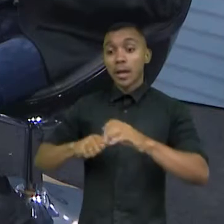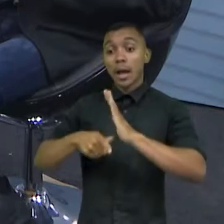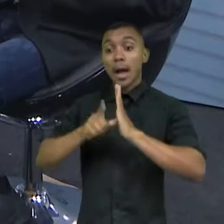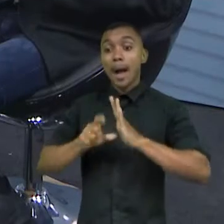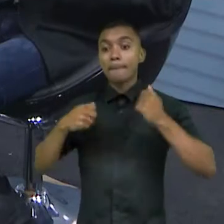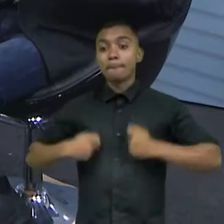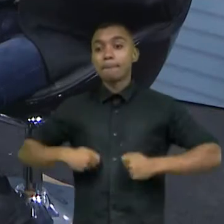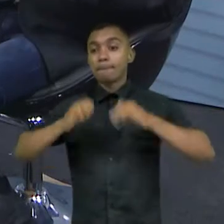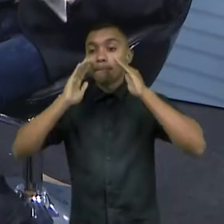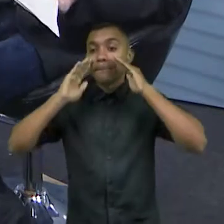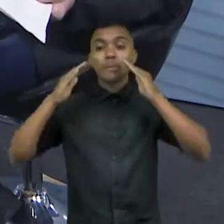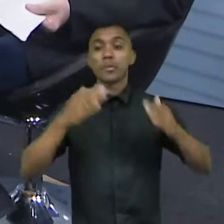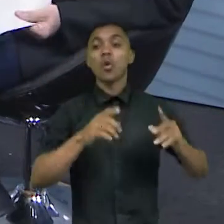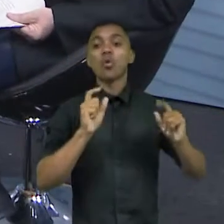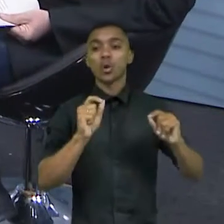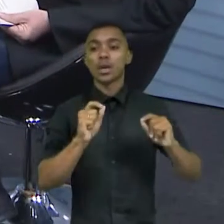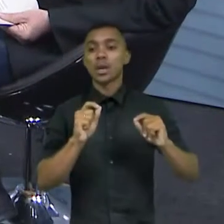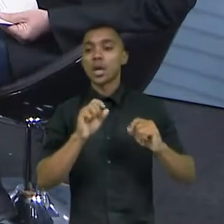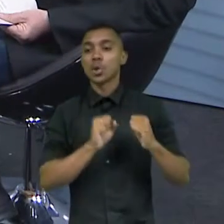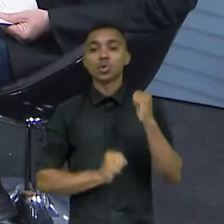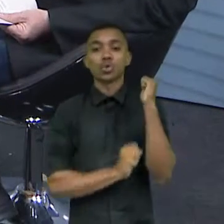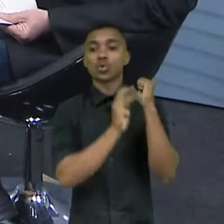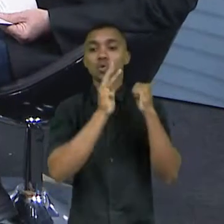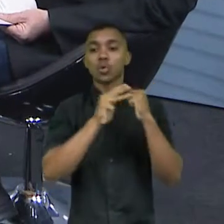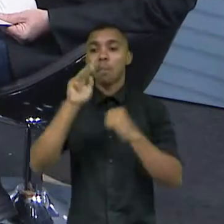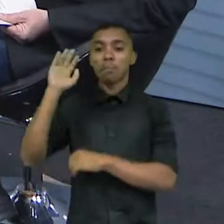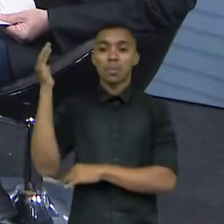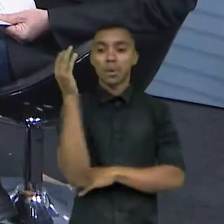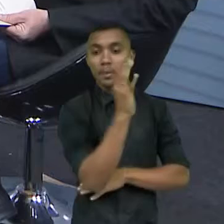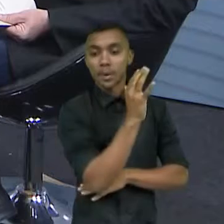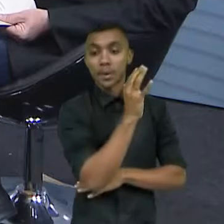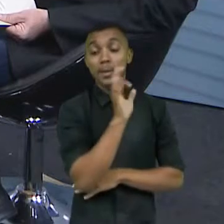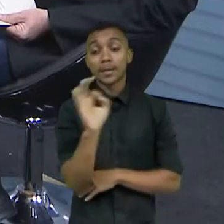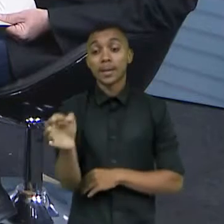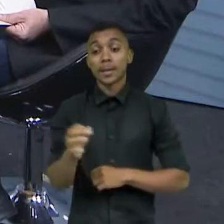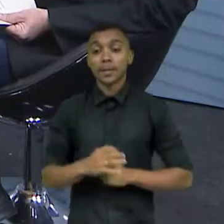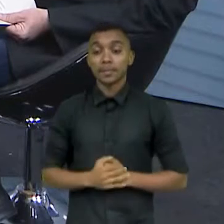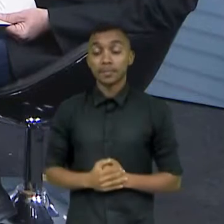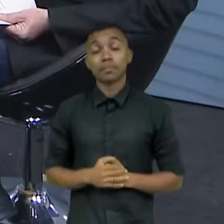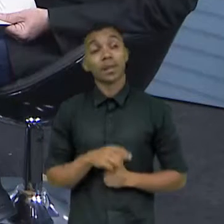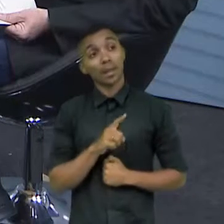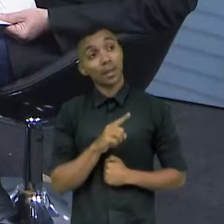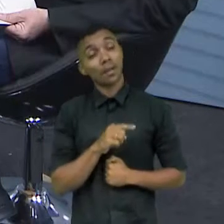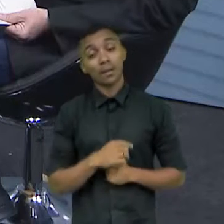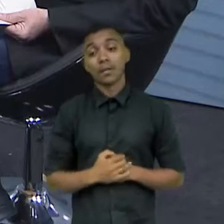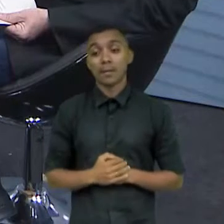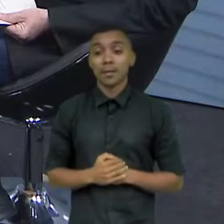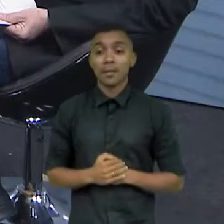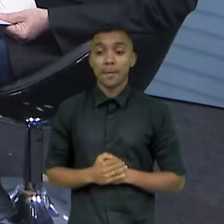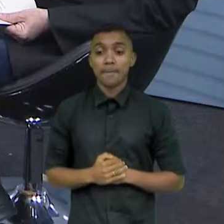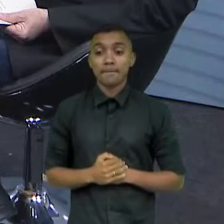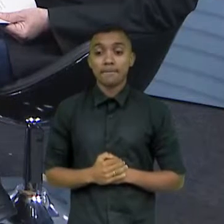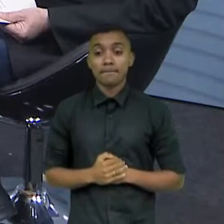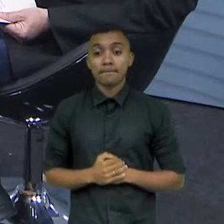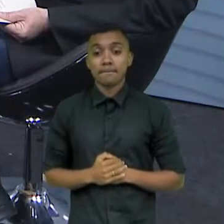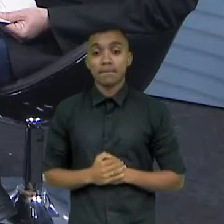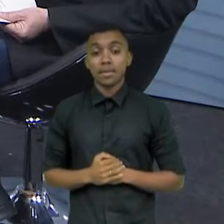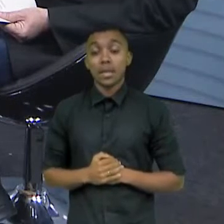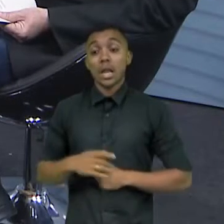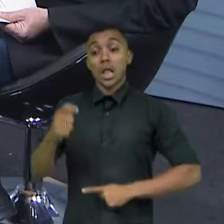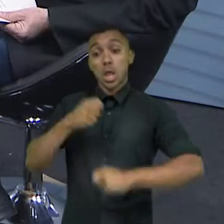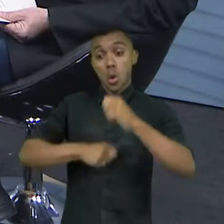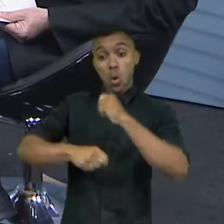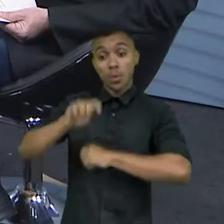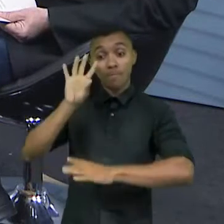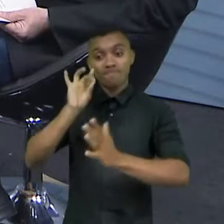voltados para sustentabilidade ambiental. É uma condição sine qua, não é isso? É, porque a definição de um negócio de impacto é exatamente